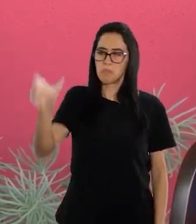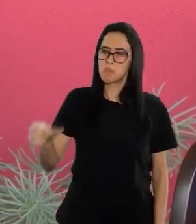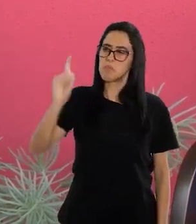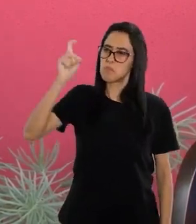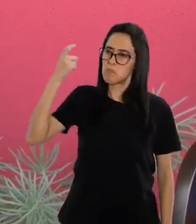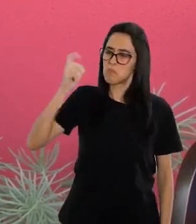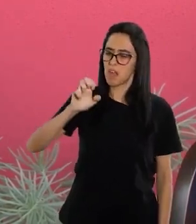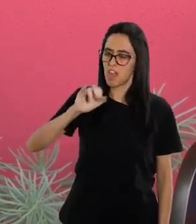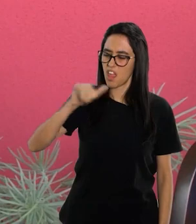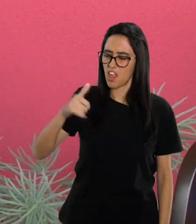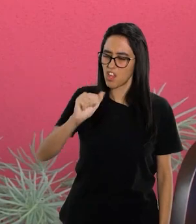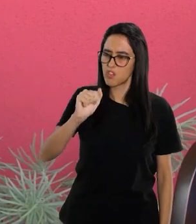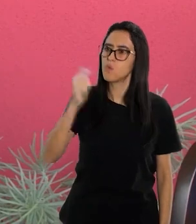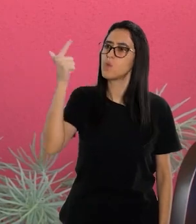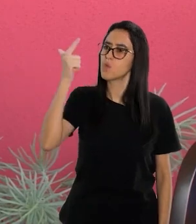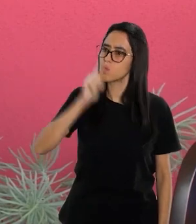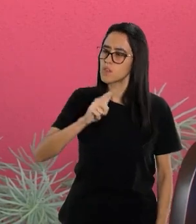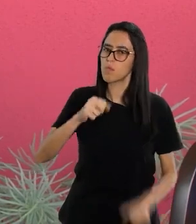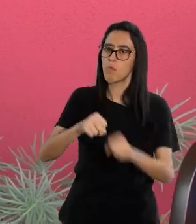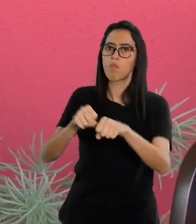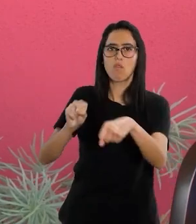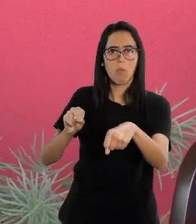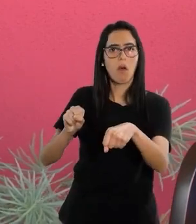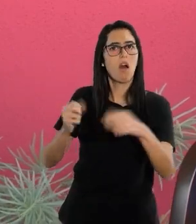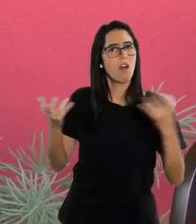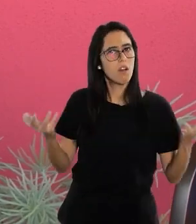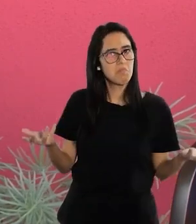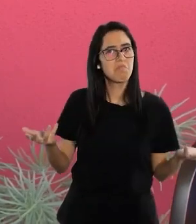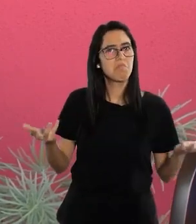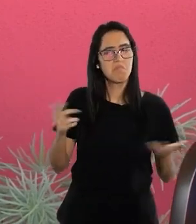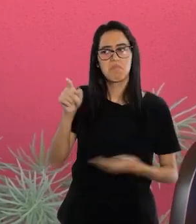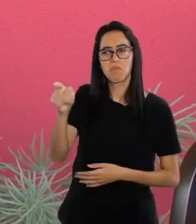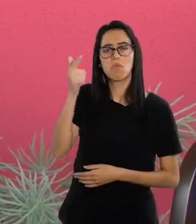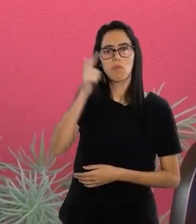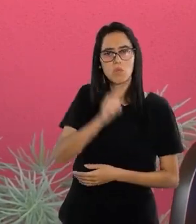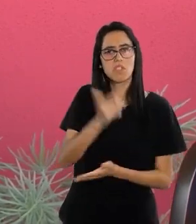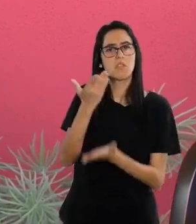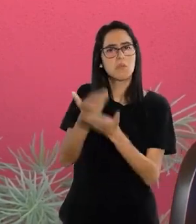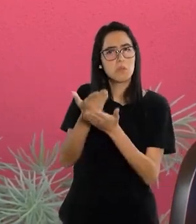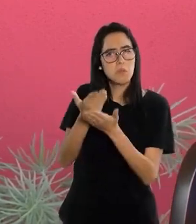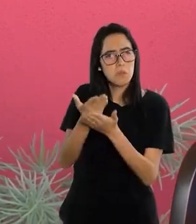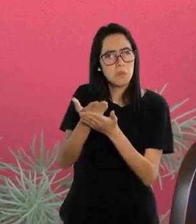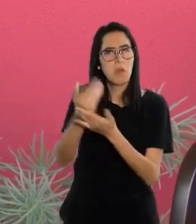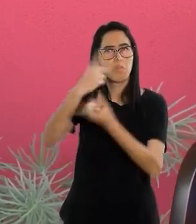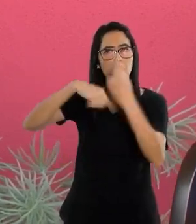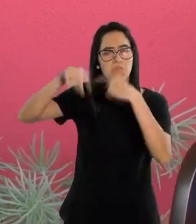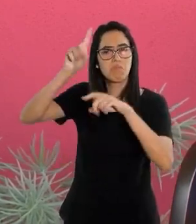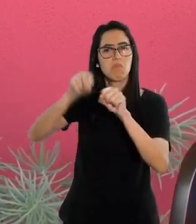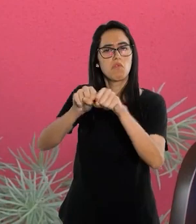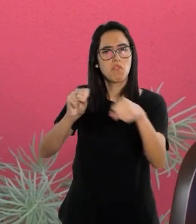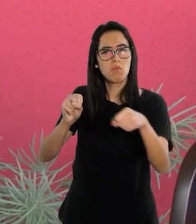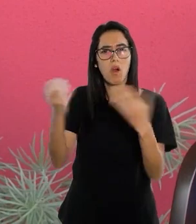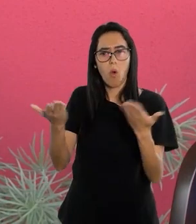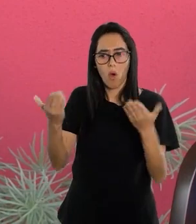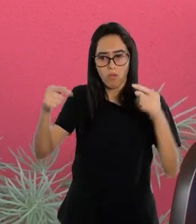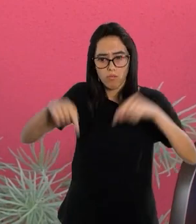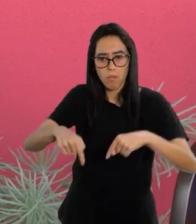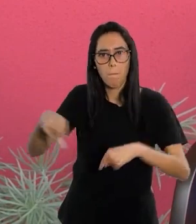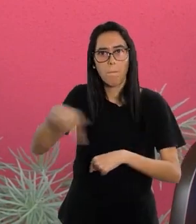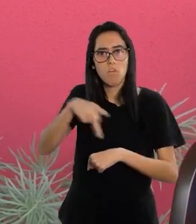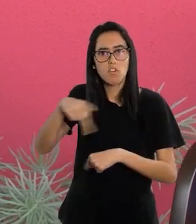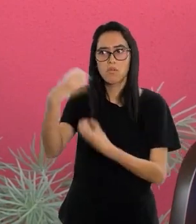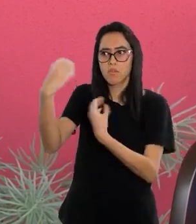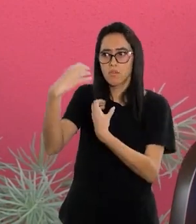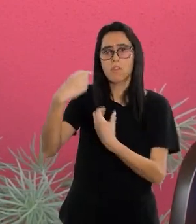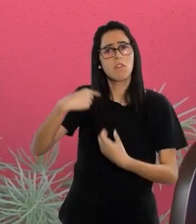ele conseguiu estudar, estudou o Eixa, se formou e está